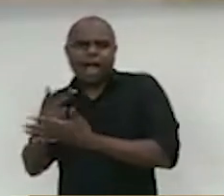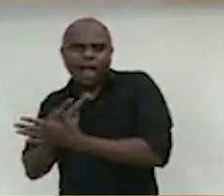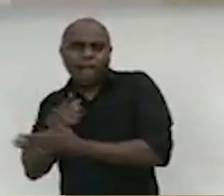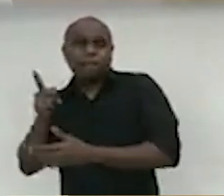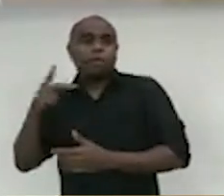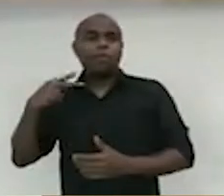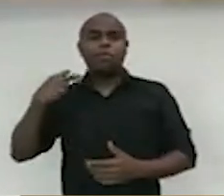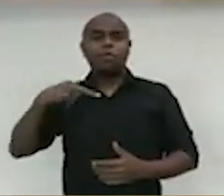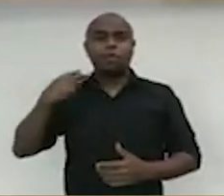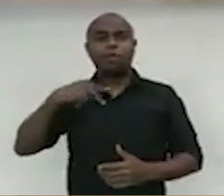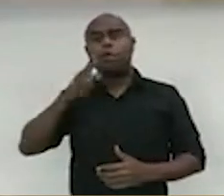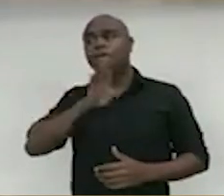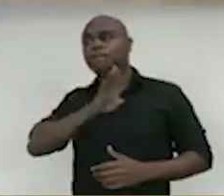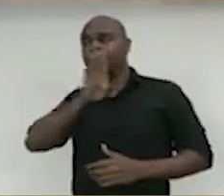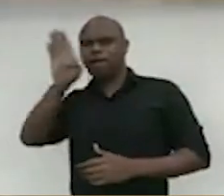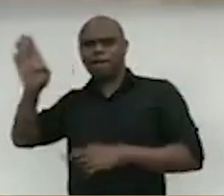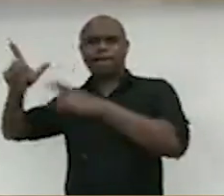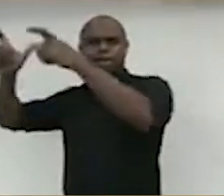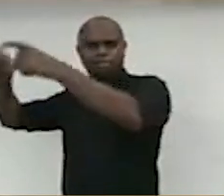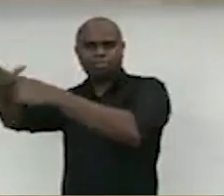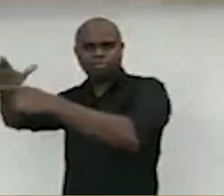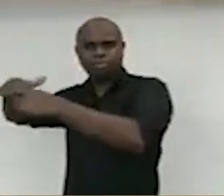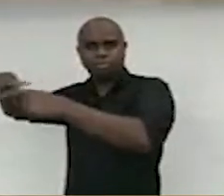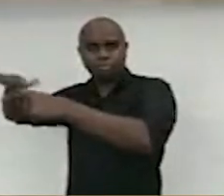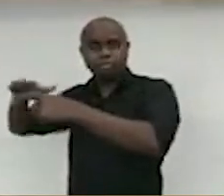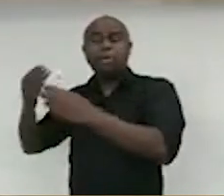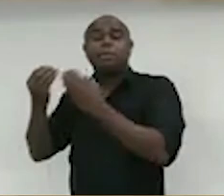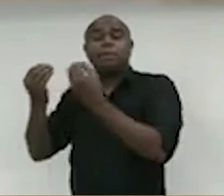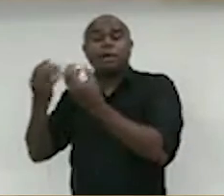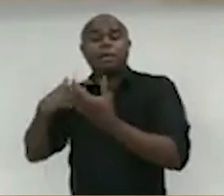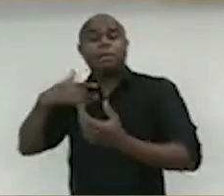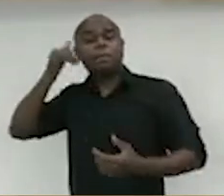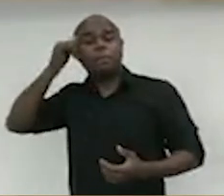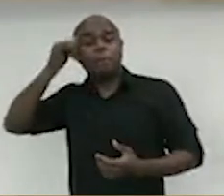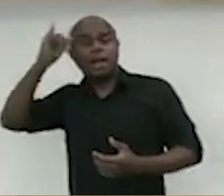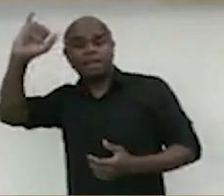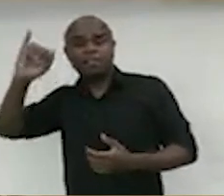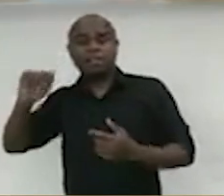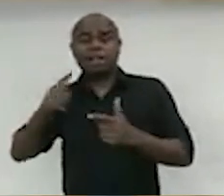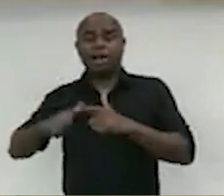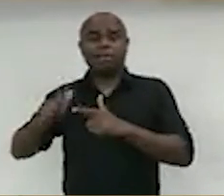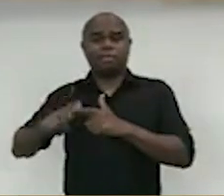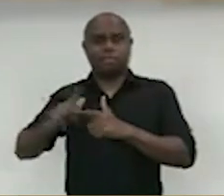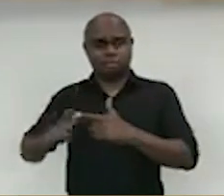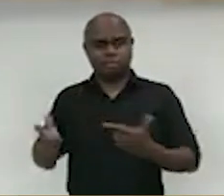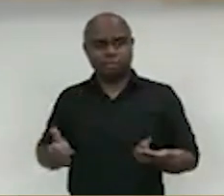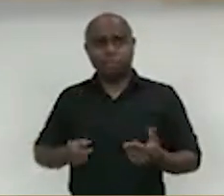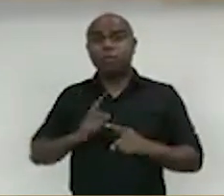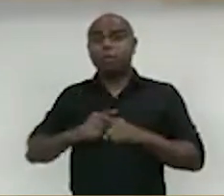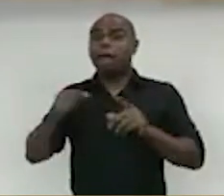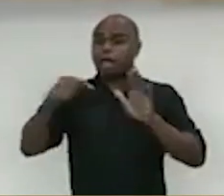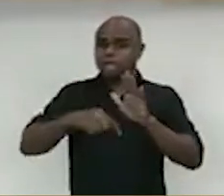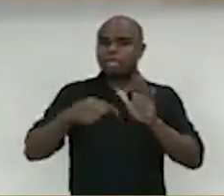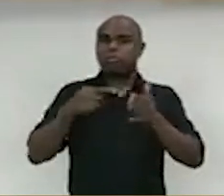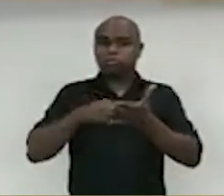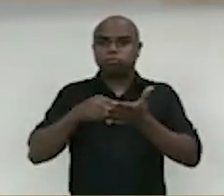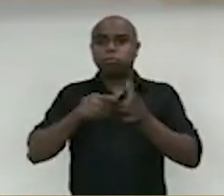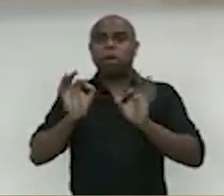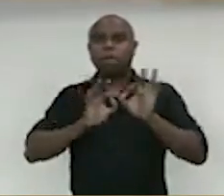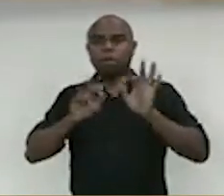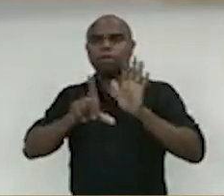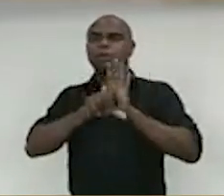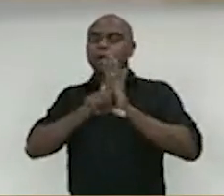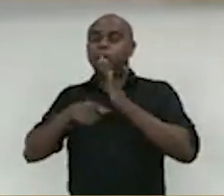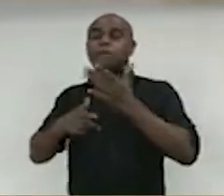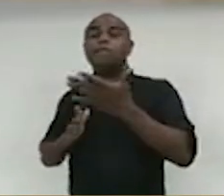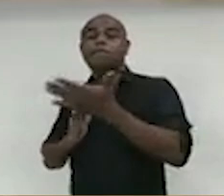vereador que vai lá na Procuradoria, até para evitar esse dessabor aqui, porque a gente vota a favor de um projeto de lei, que a